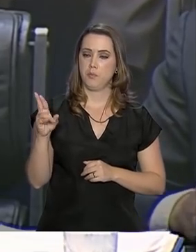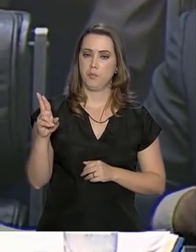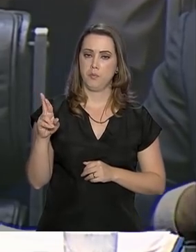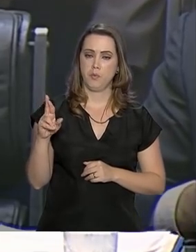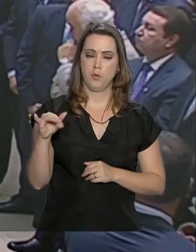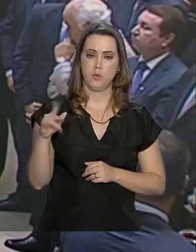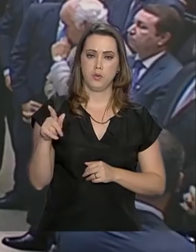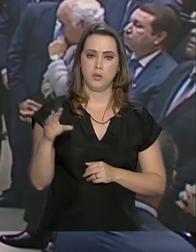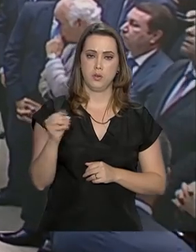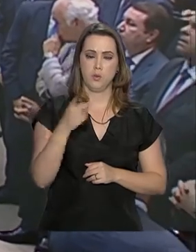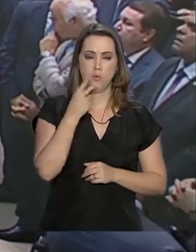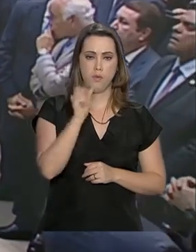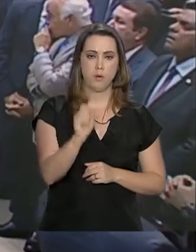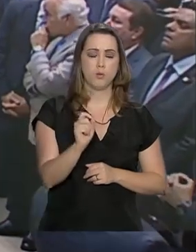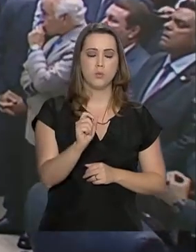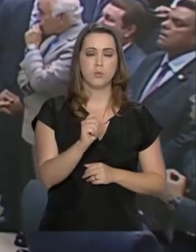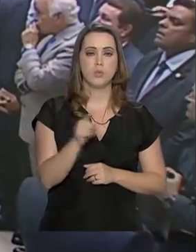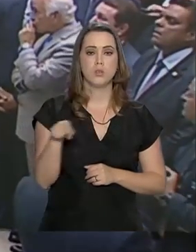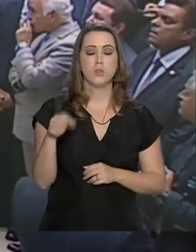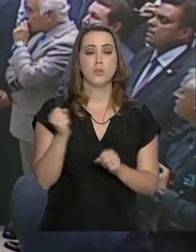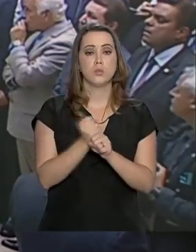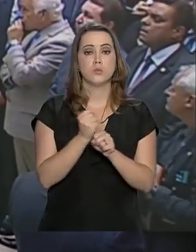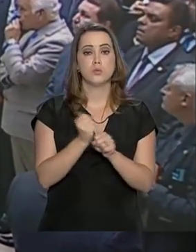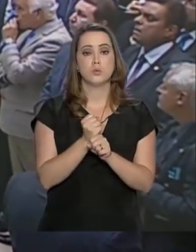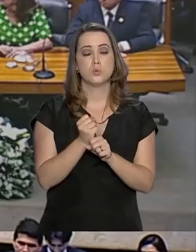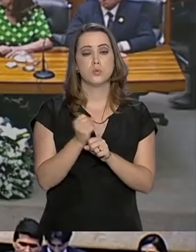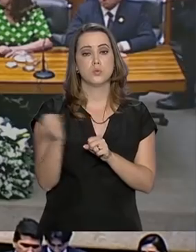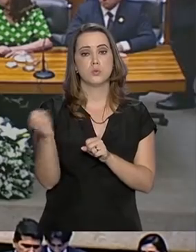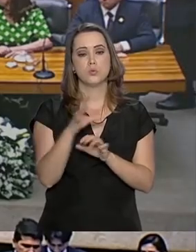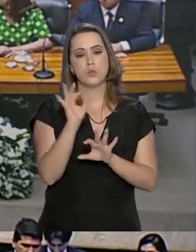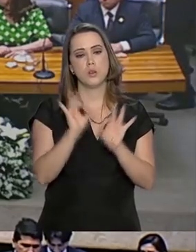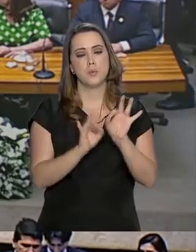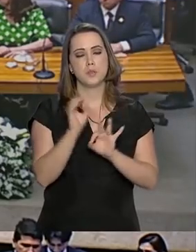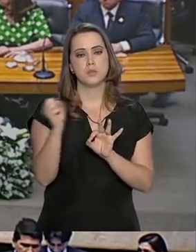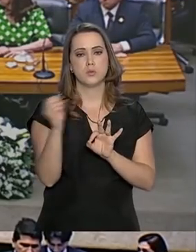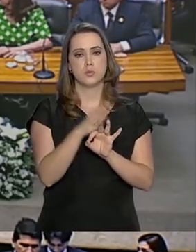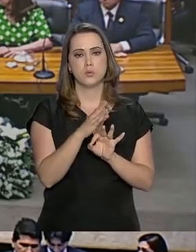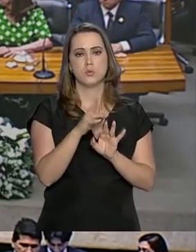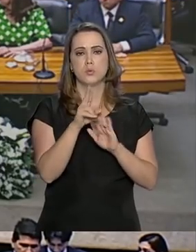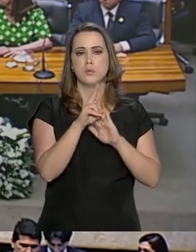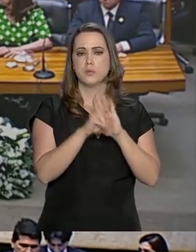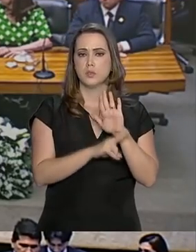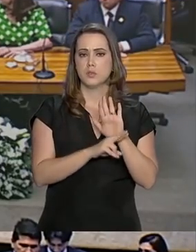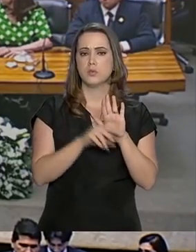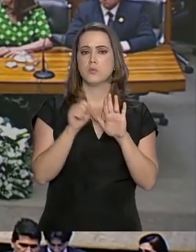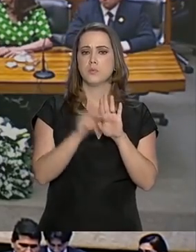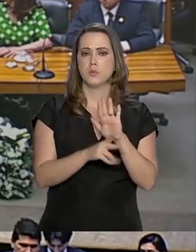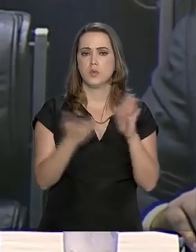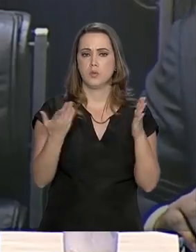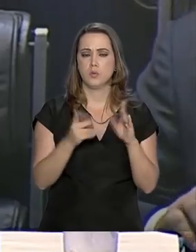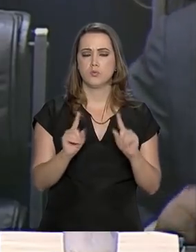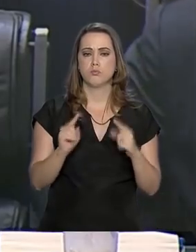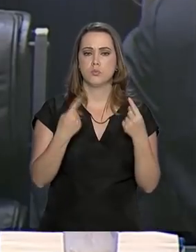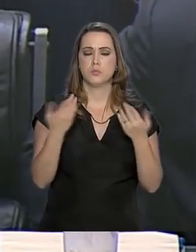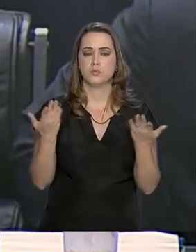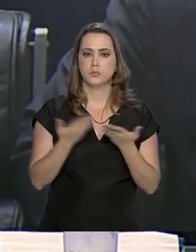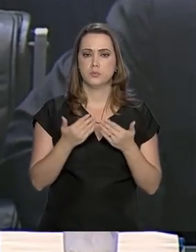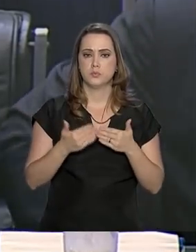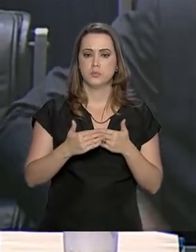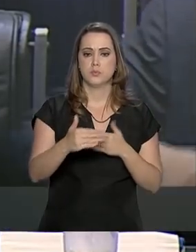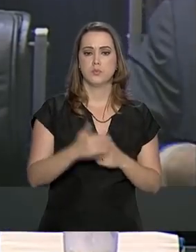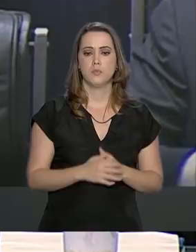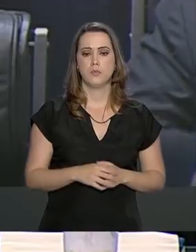Rodrigo Maia, construir um novo regime previdenciário é um dos desafios da atual legislatura. Nessa